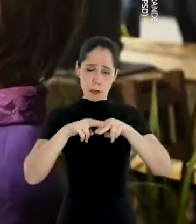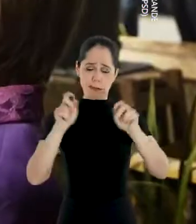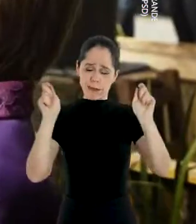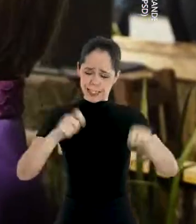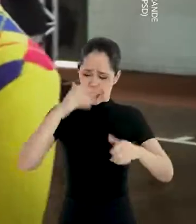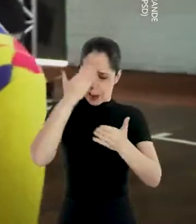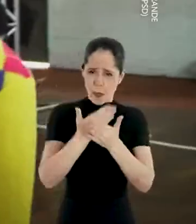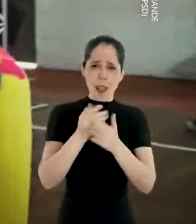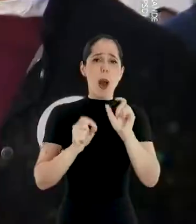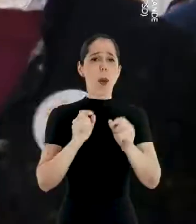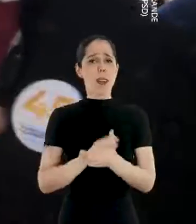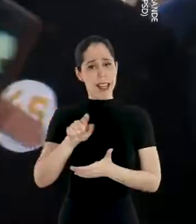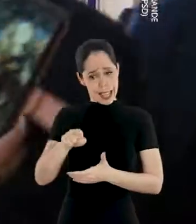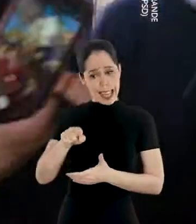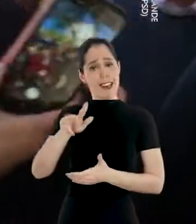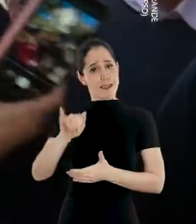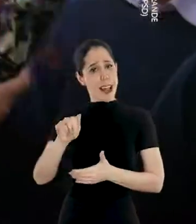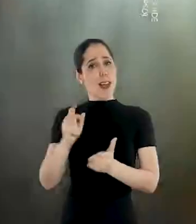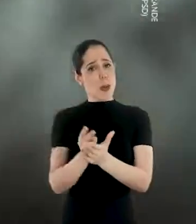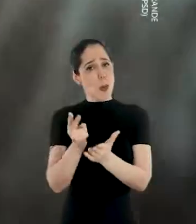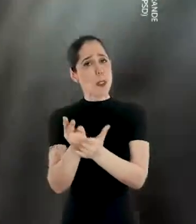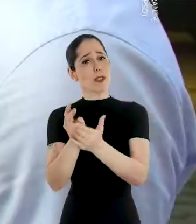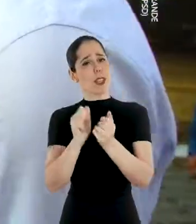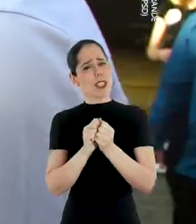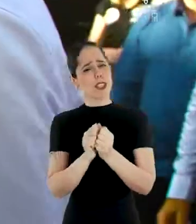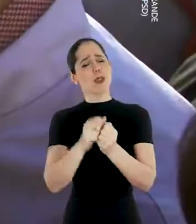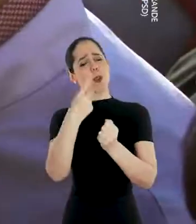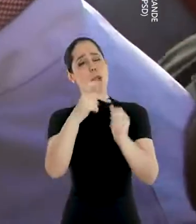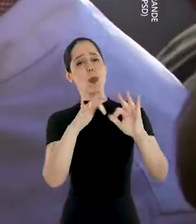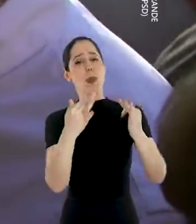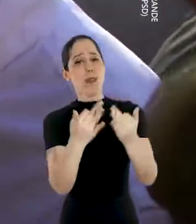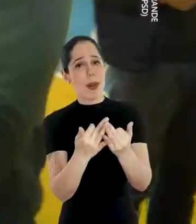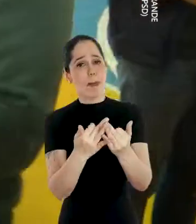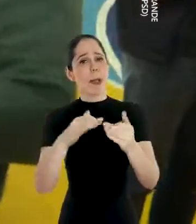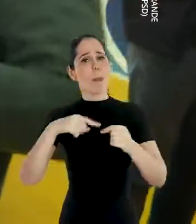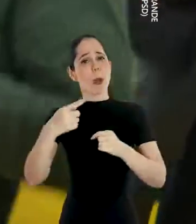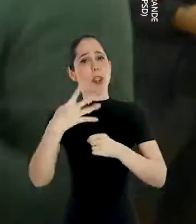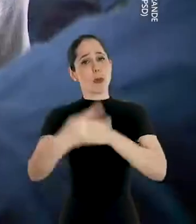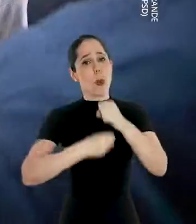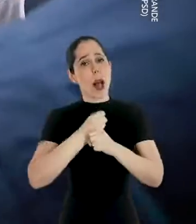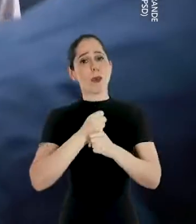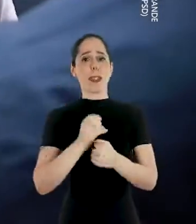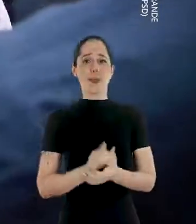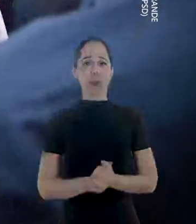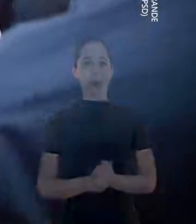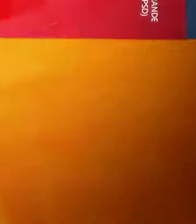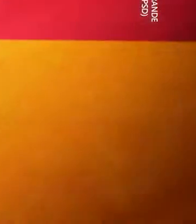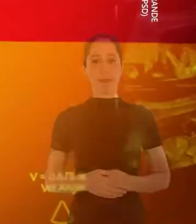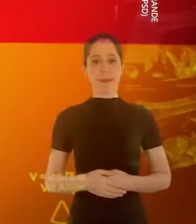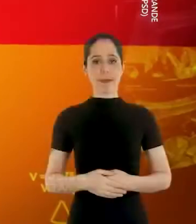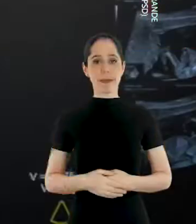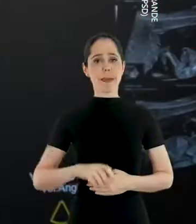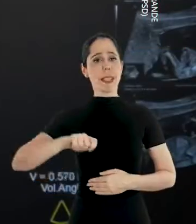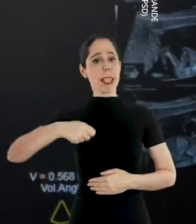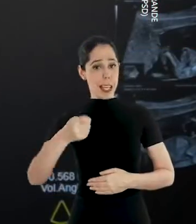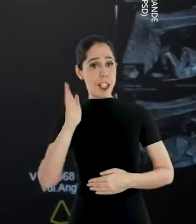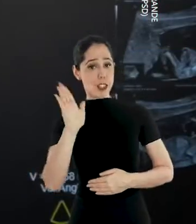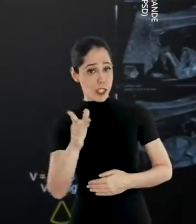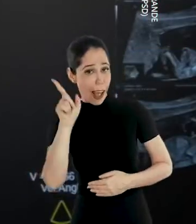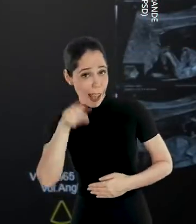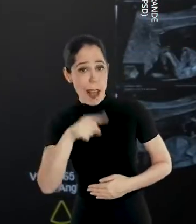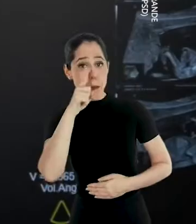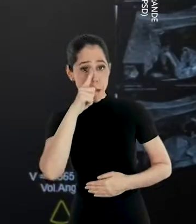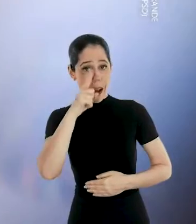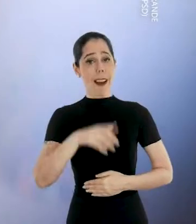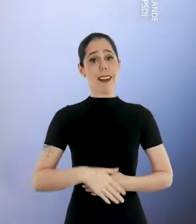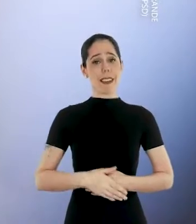isso que você pode confiar que ele vai continuar ao lado da sua família nos próximos quatro anos. Quem já se tornou